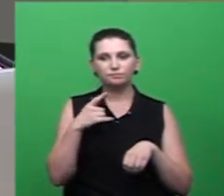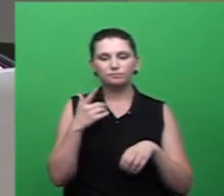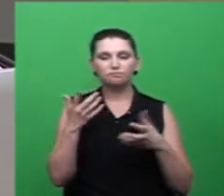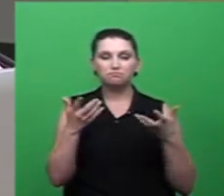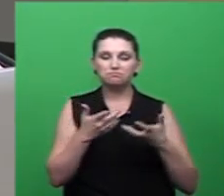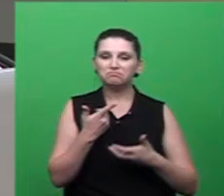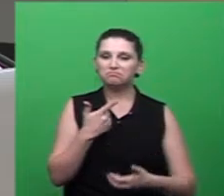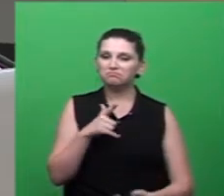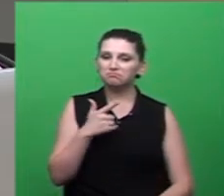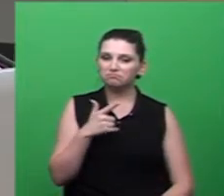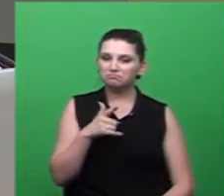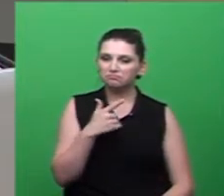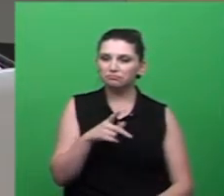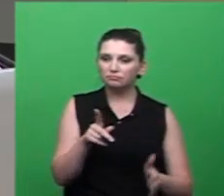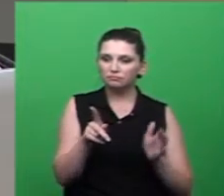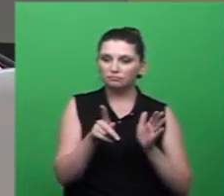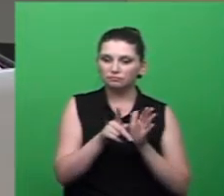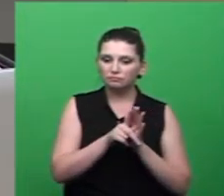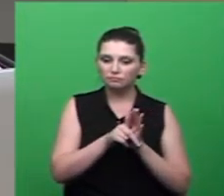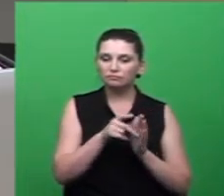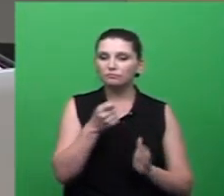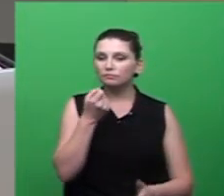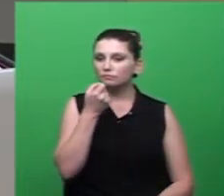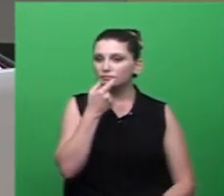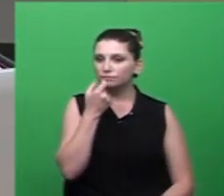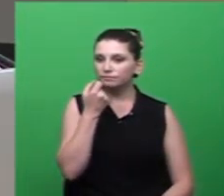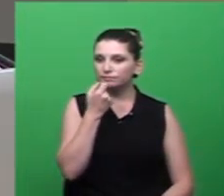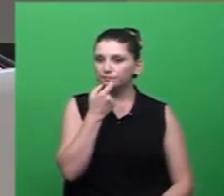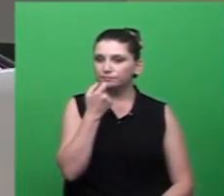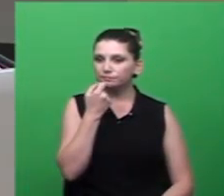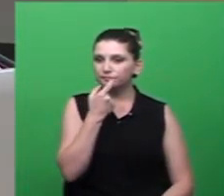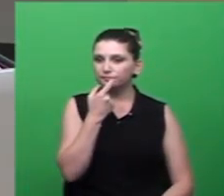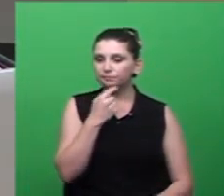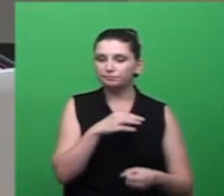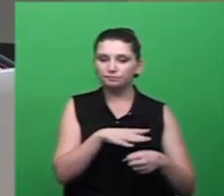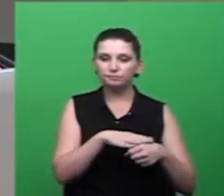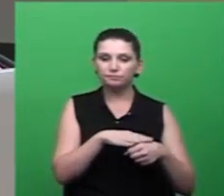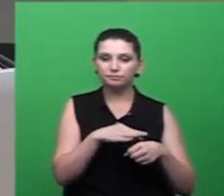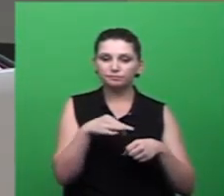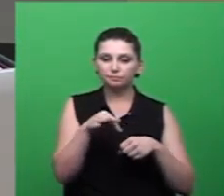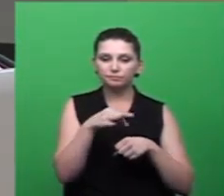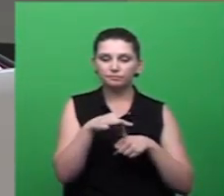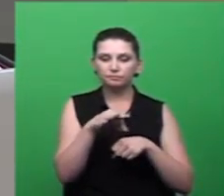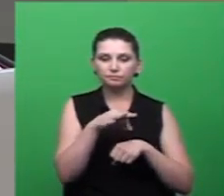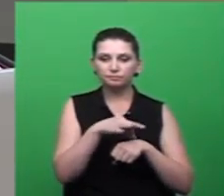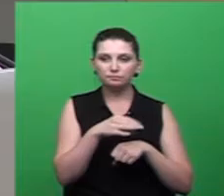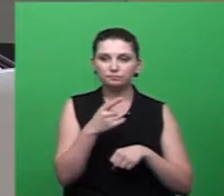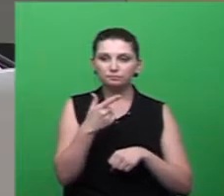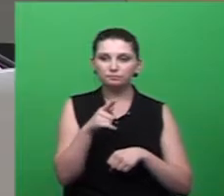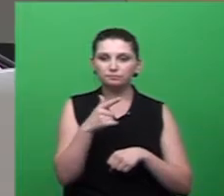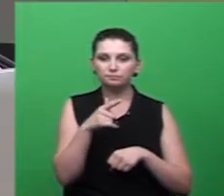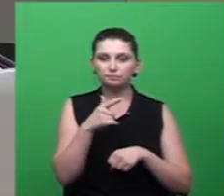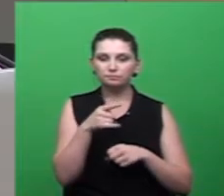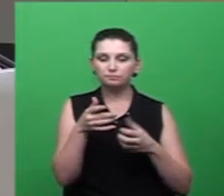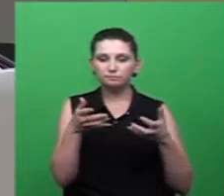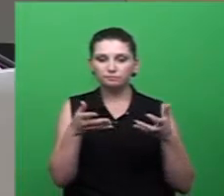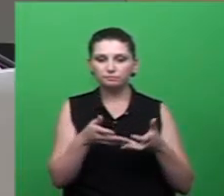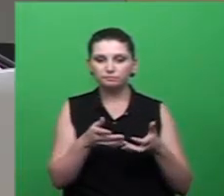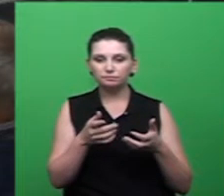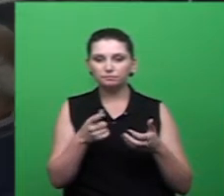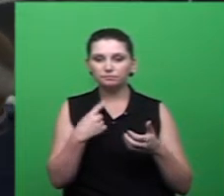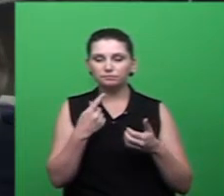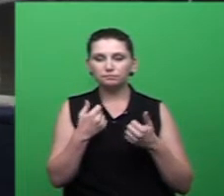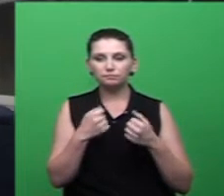caso um antibiótico alguma coisa relacionada a isso o tratamento ele é só suporte e esse é um dos motivos que é tão grave na